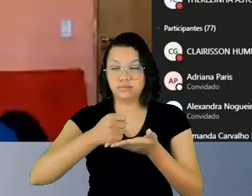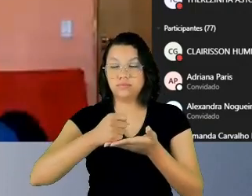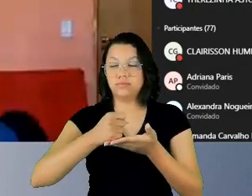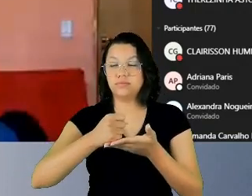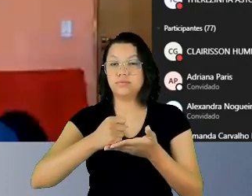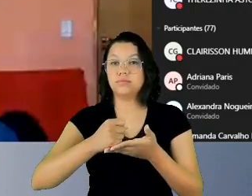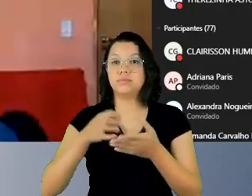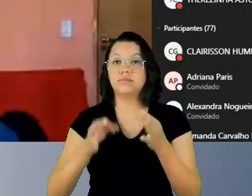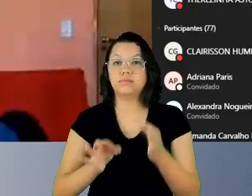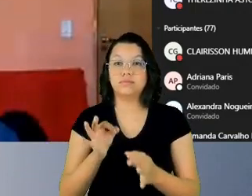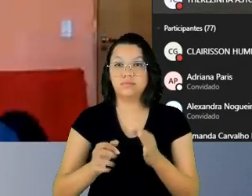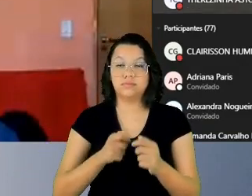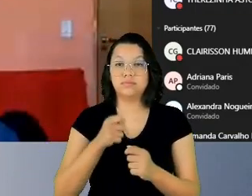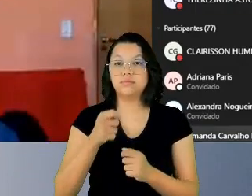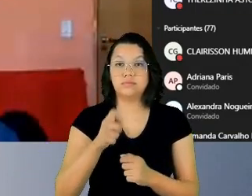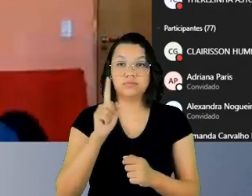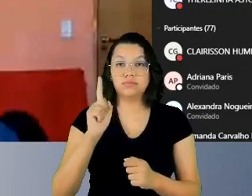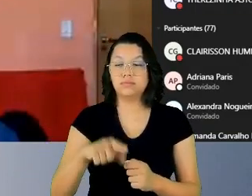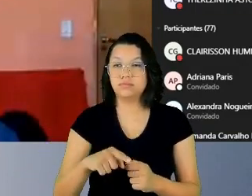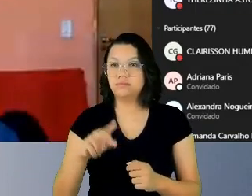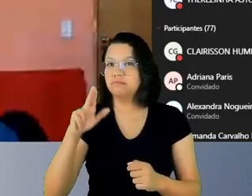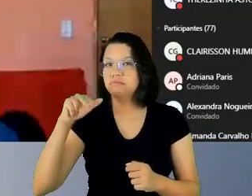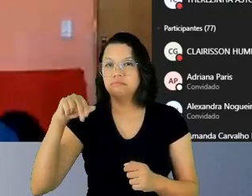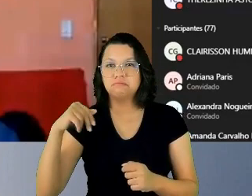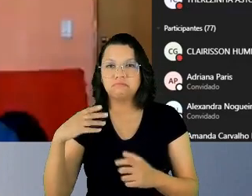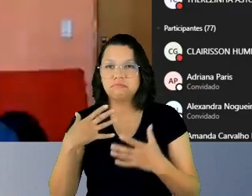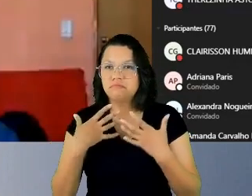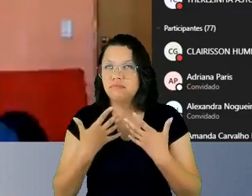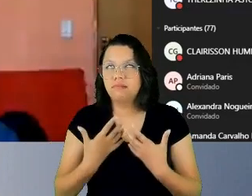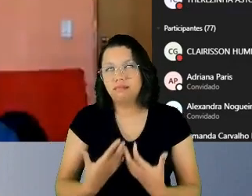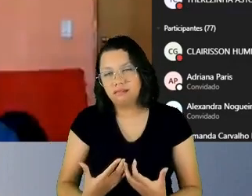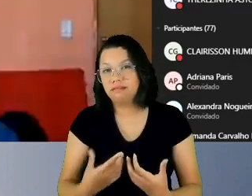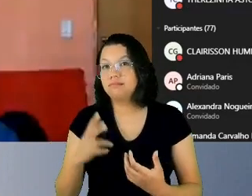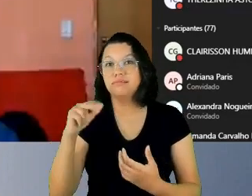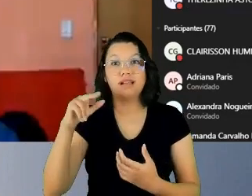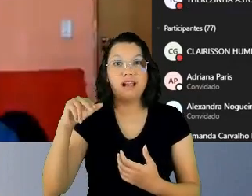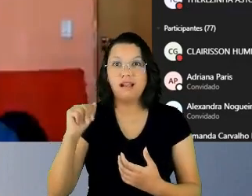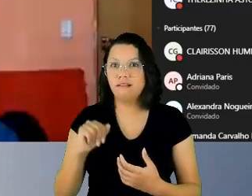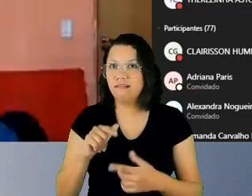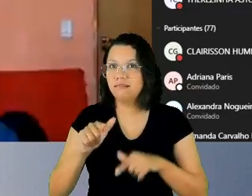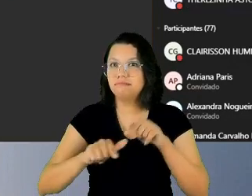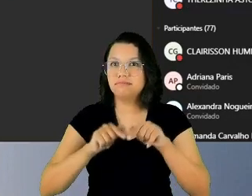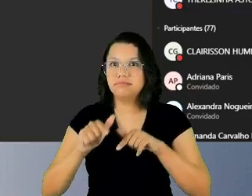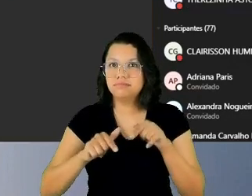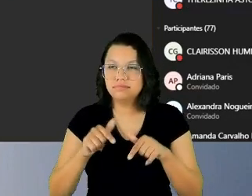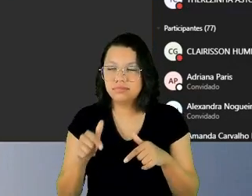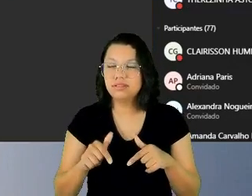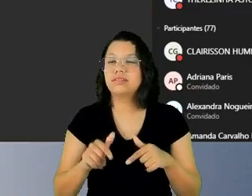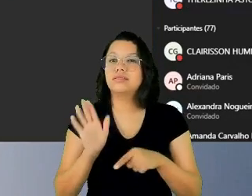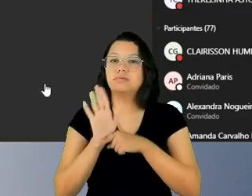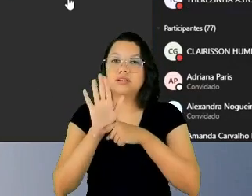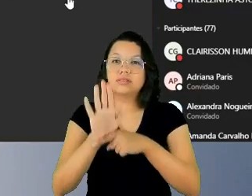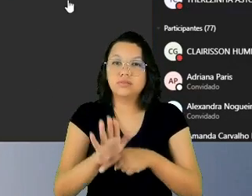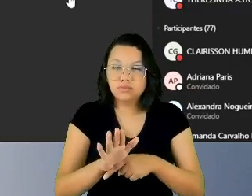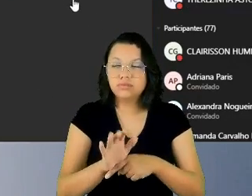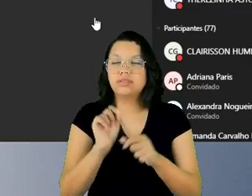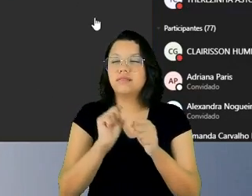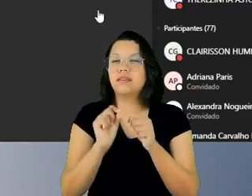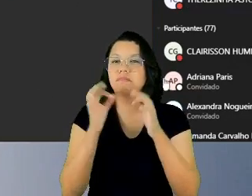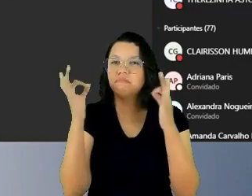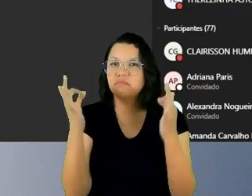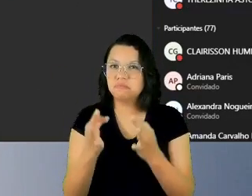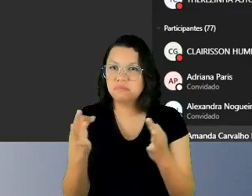também no trabalho e no auxílio que presta a presidência. Então, cumprimentando a todos, desejando um